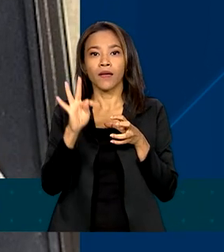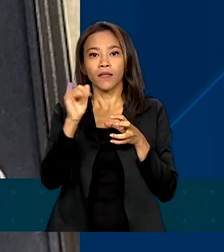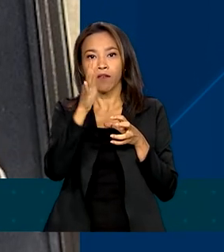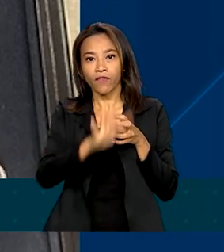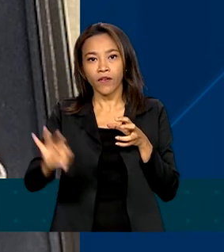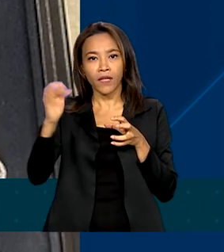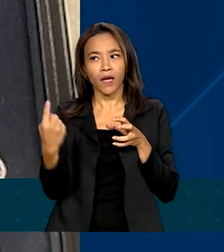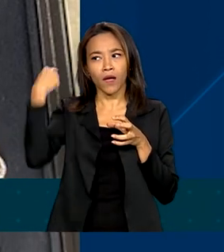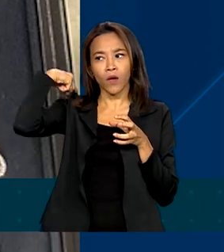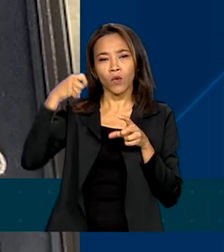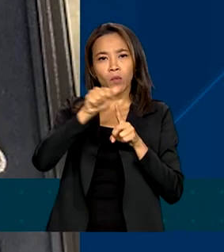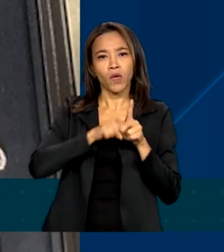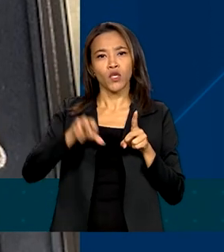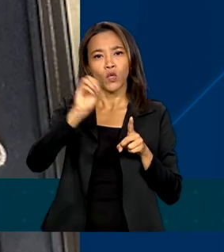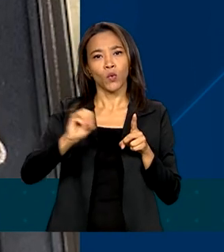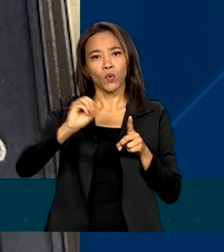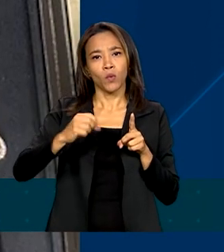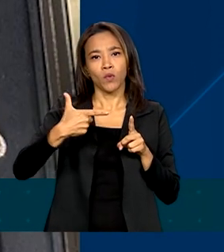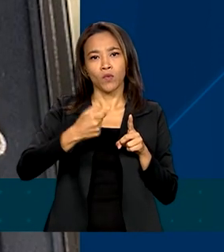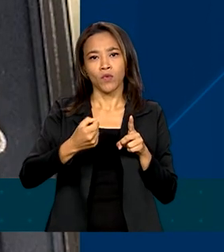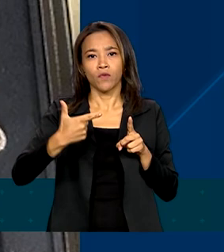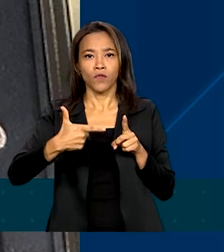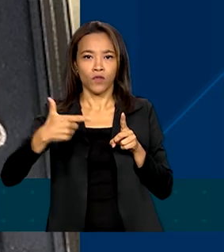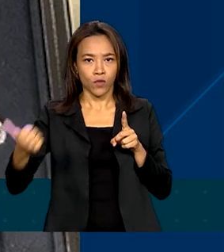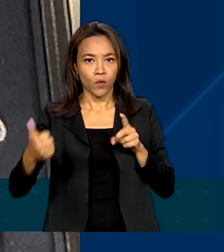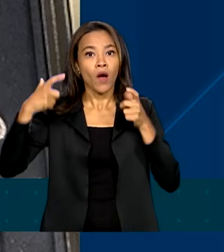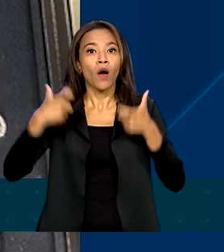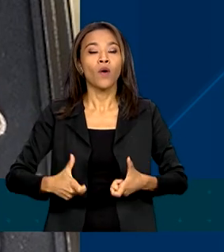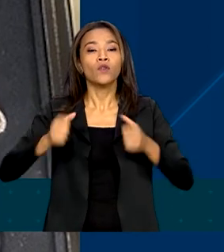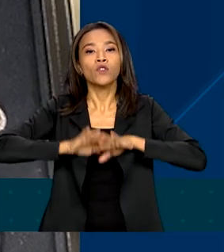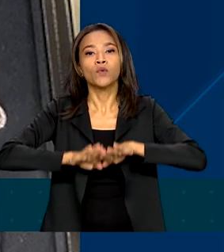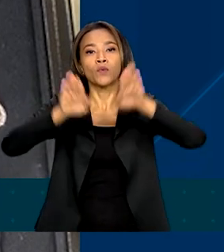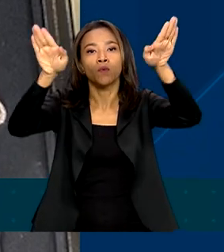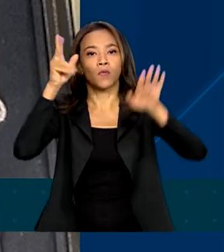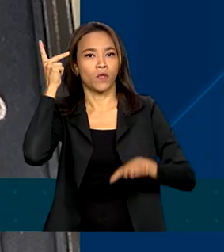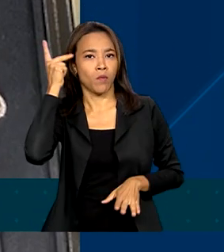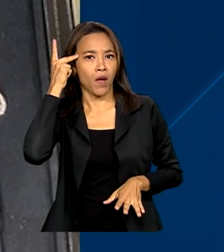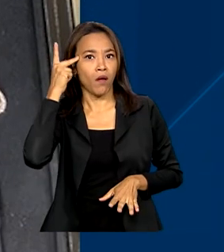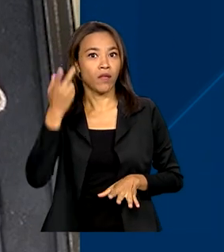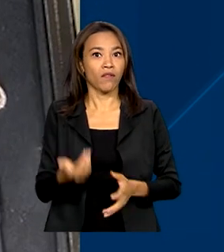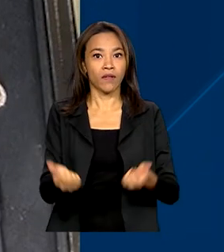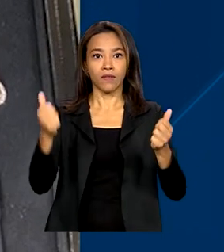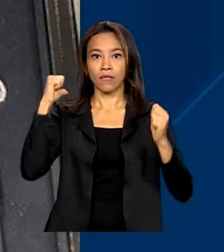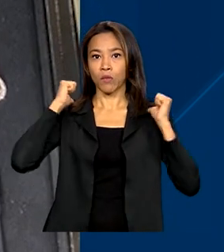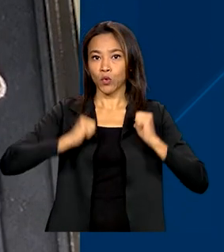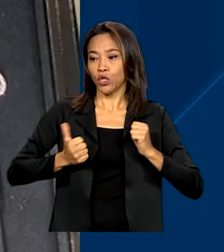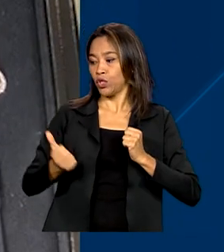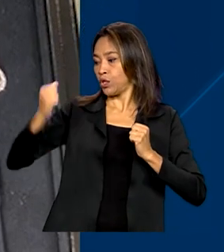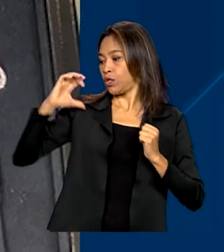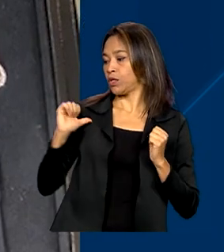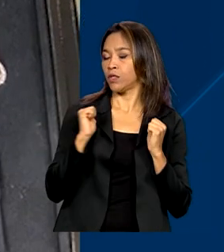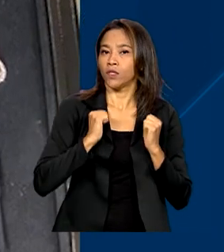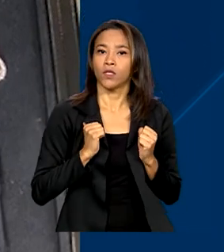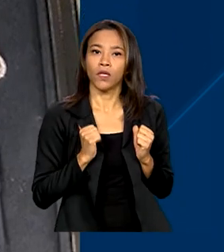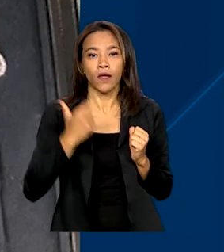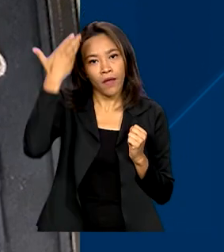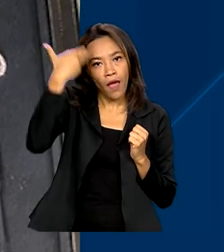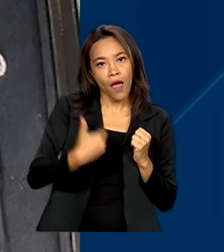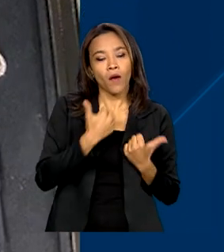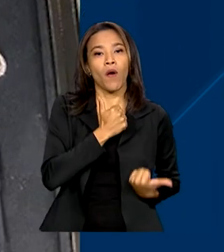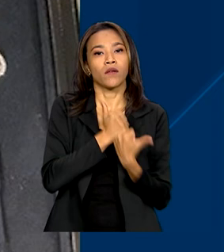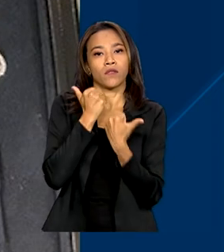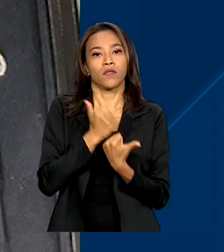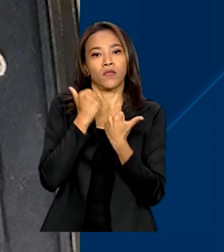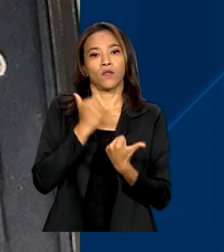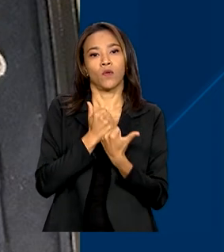2021, no aeroporto de Guarulhos, em São Paulo. As joias estariam na mochila de um assessor do então ministro de Minas